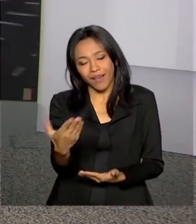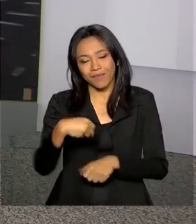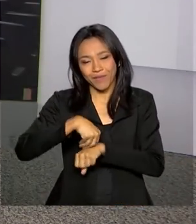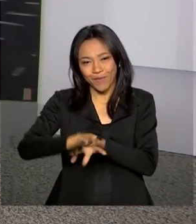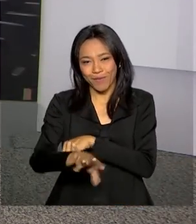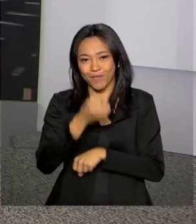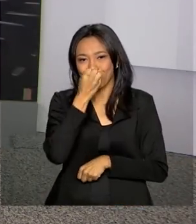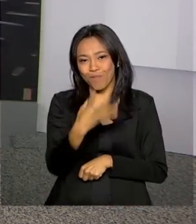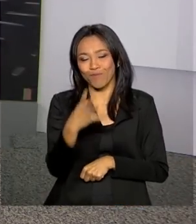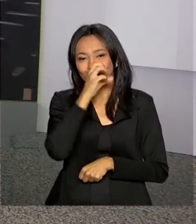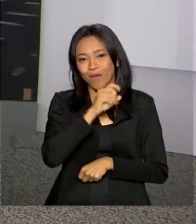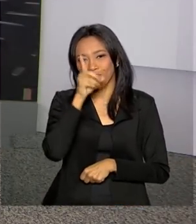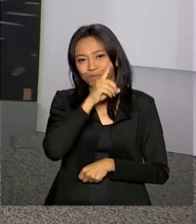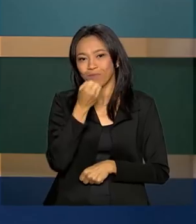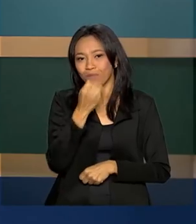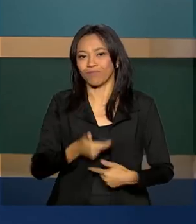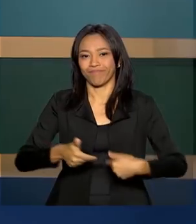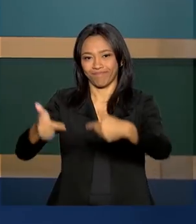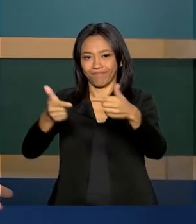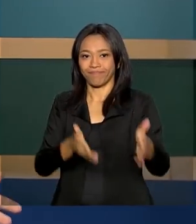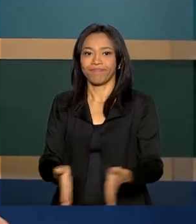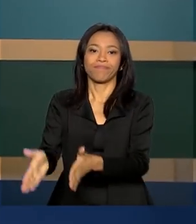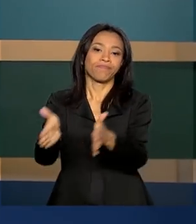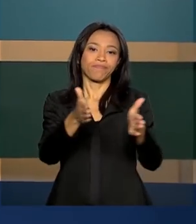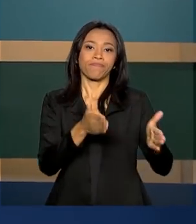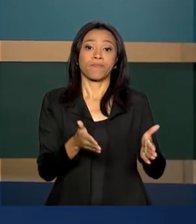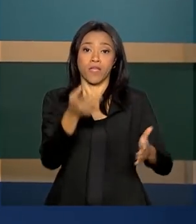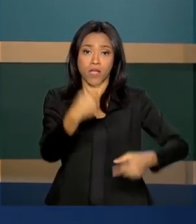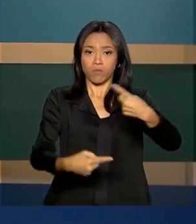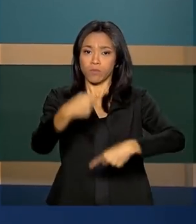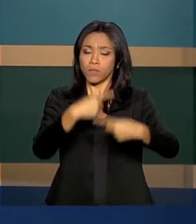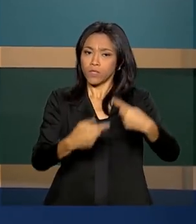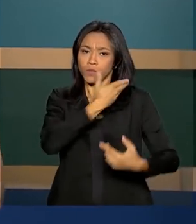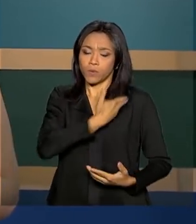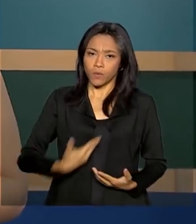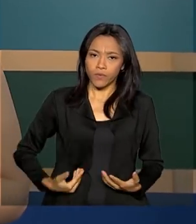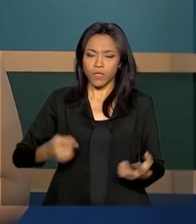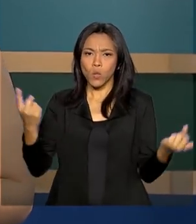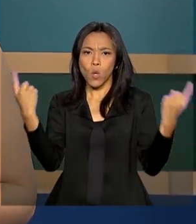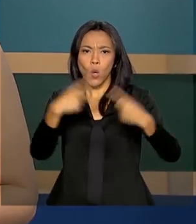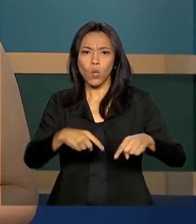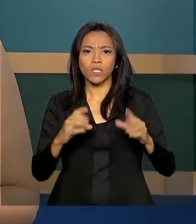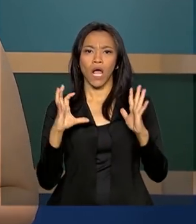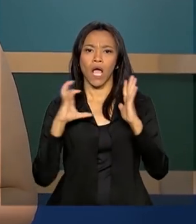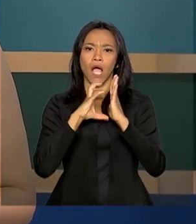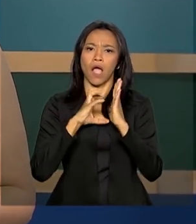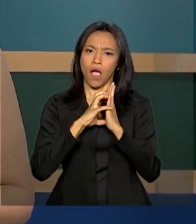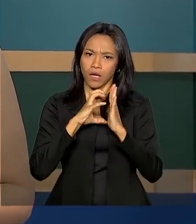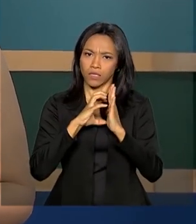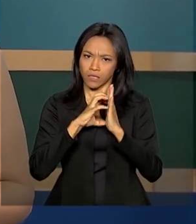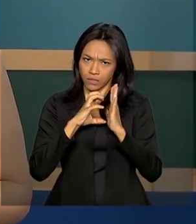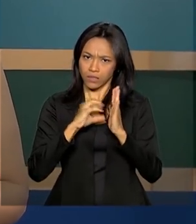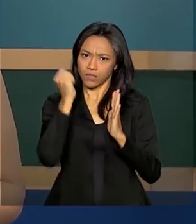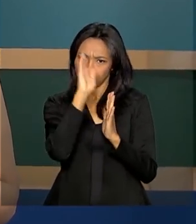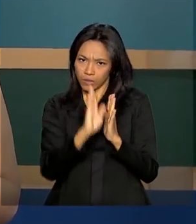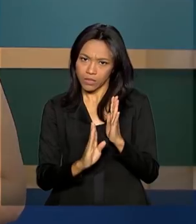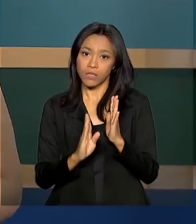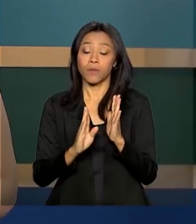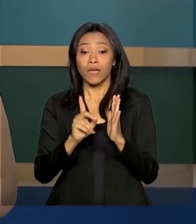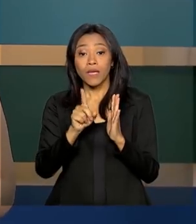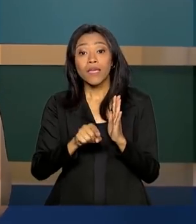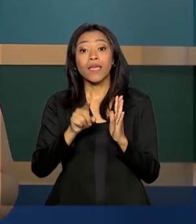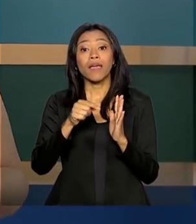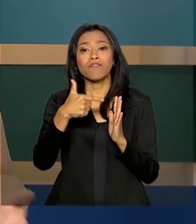Bom final de semana e também bom trabalho aí para você. As políticas públicas de combate à AIDS no Brasil, que há 23 anos garantem o tratamento de